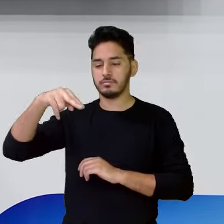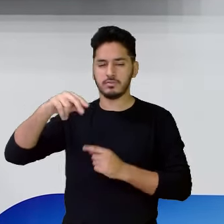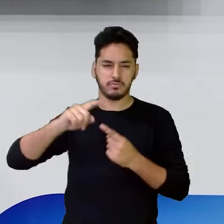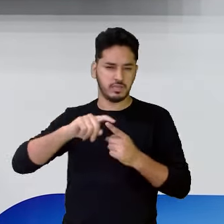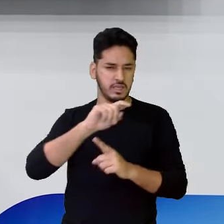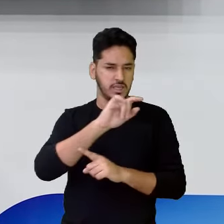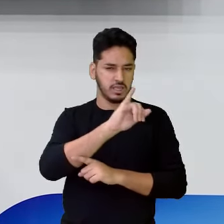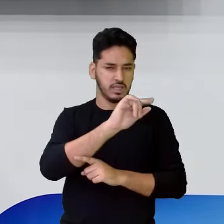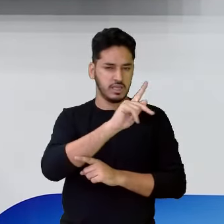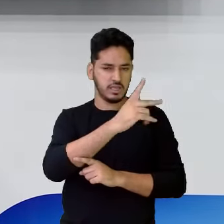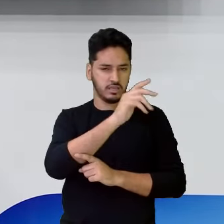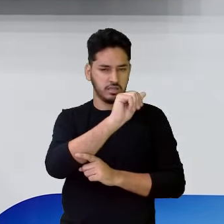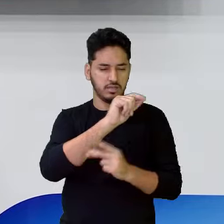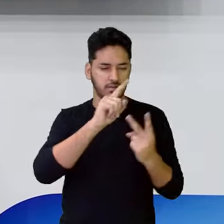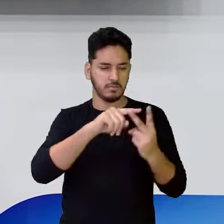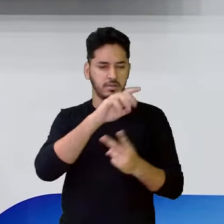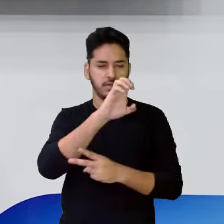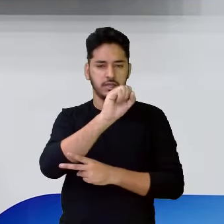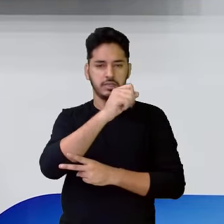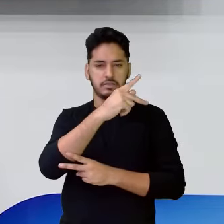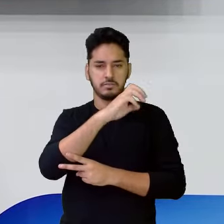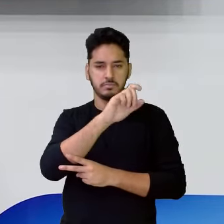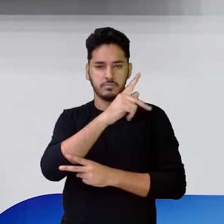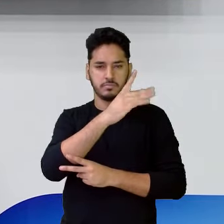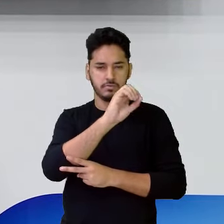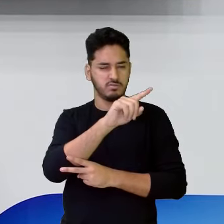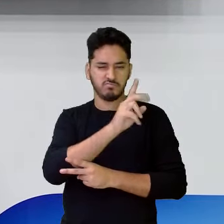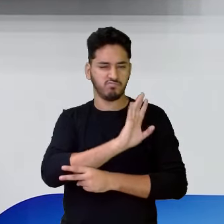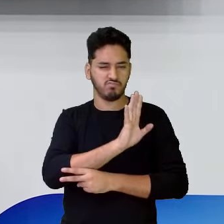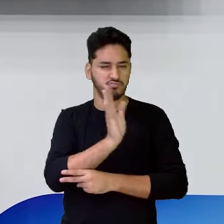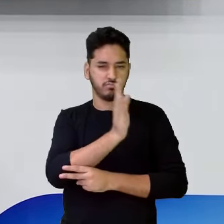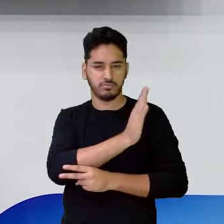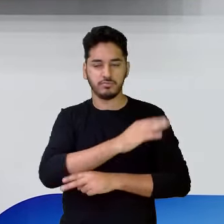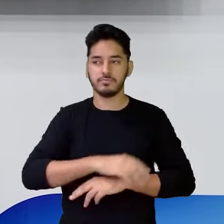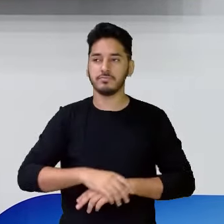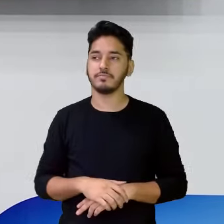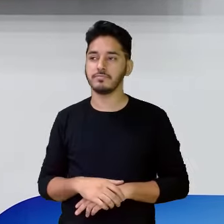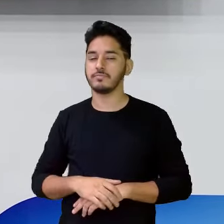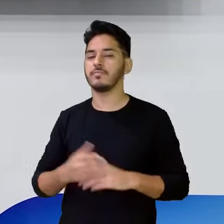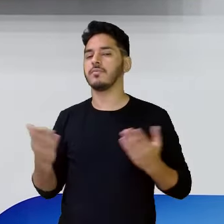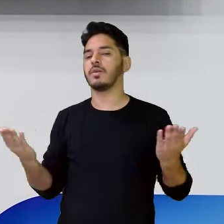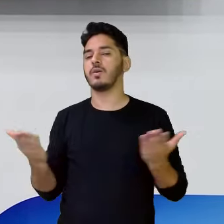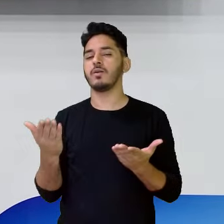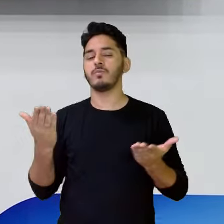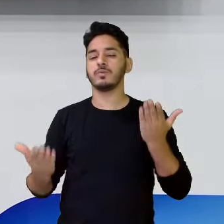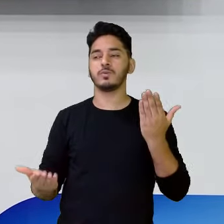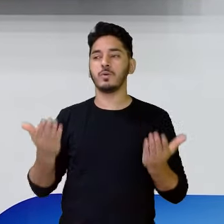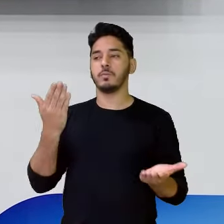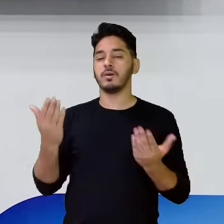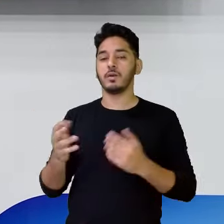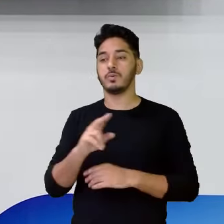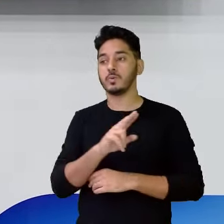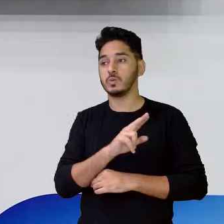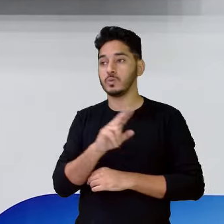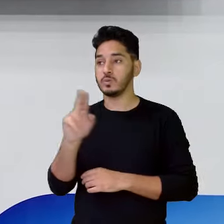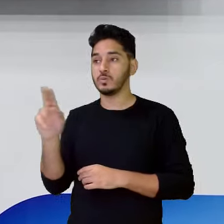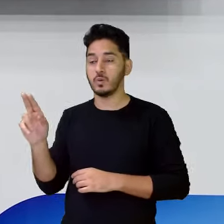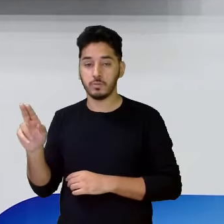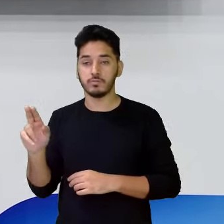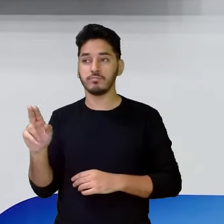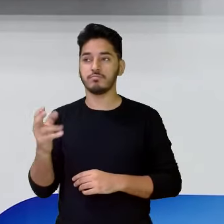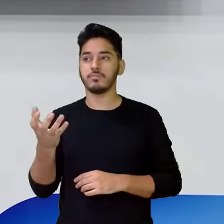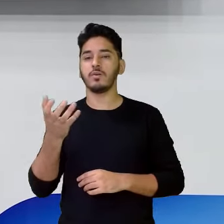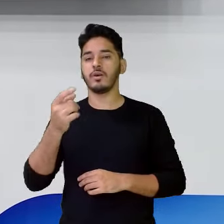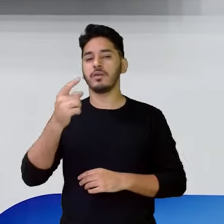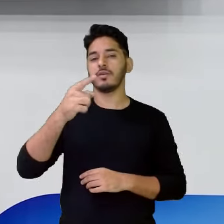Espelho são substantivos comuns. Vamos comparar agora os nomes. Eu